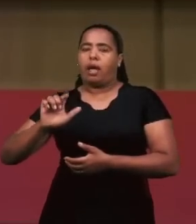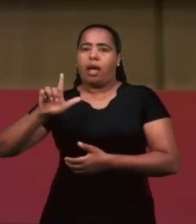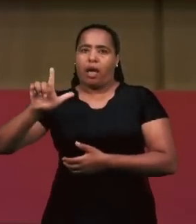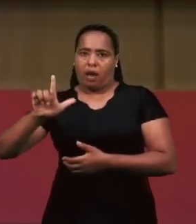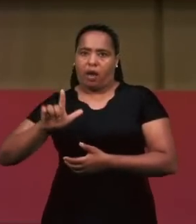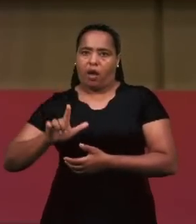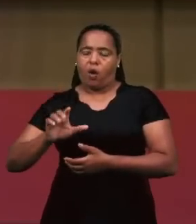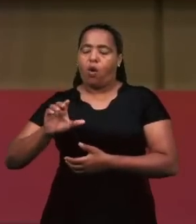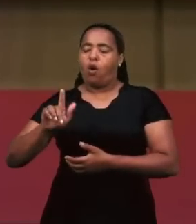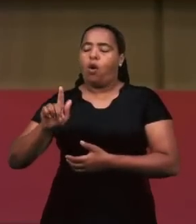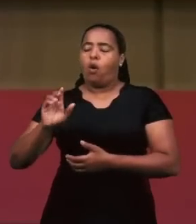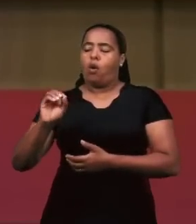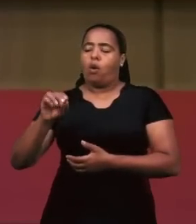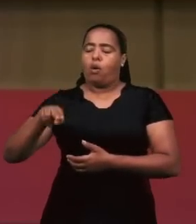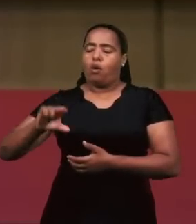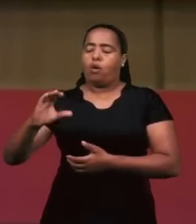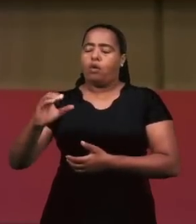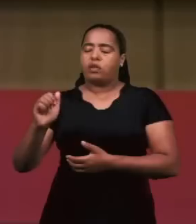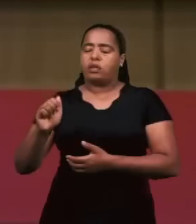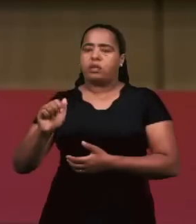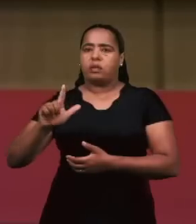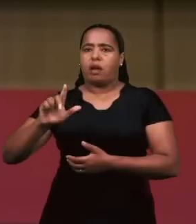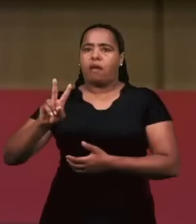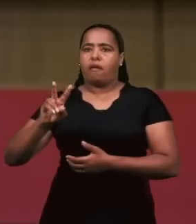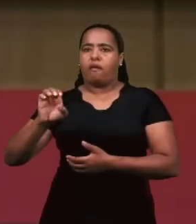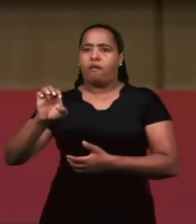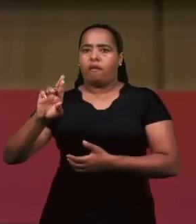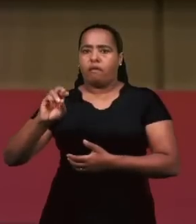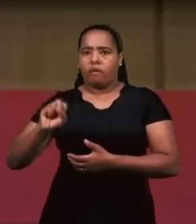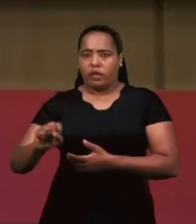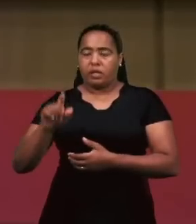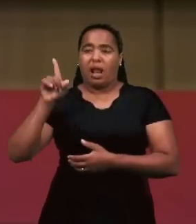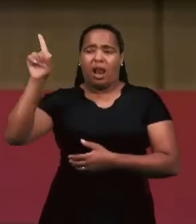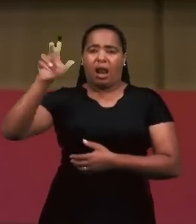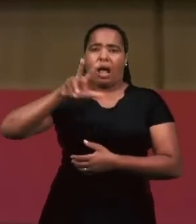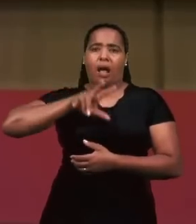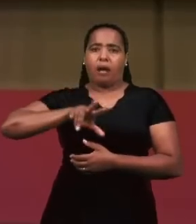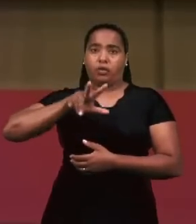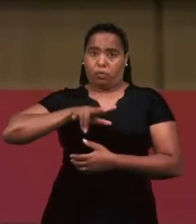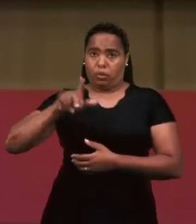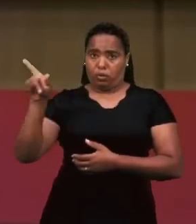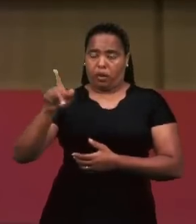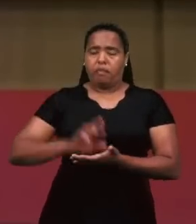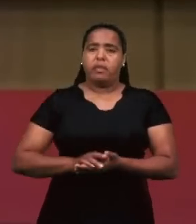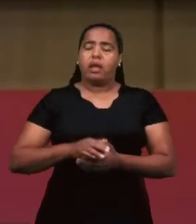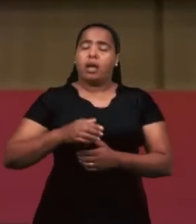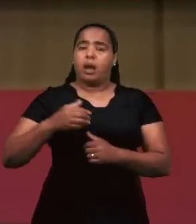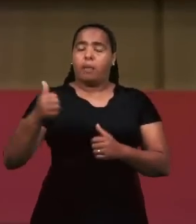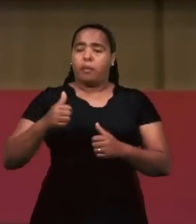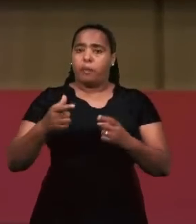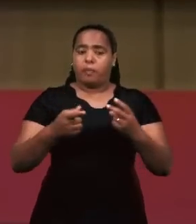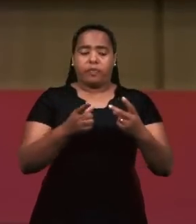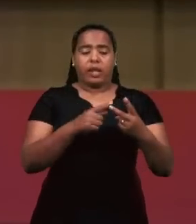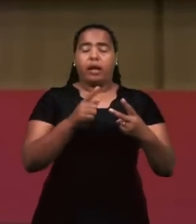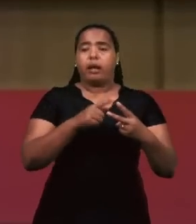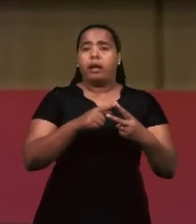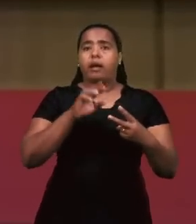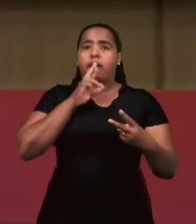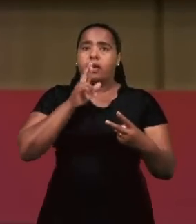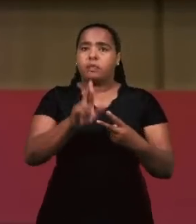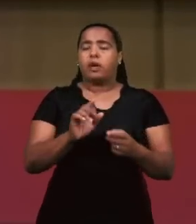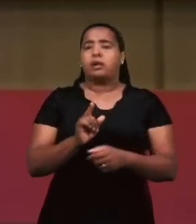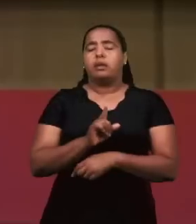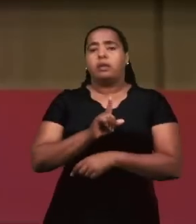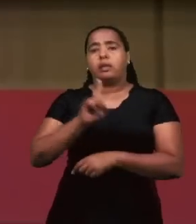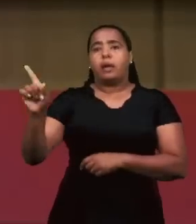Ele é português e ele vai dar a primeira parte dessa resposta. Depois, nós vamos para Brasília, onde está ali a